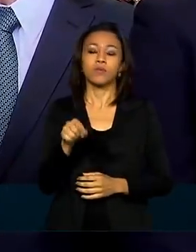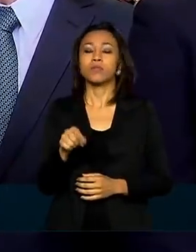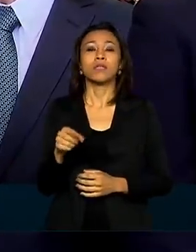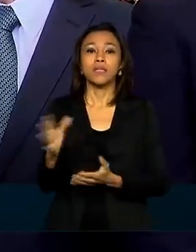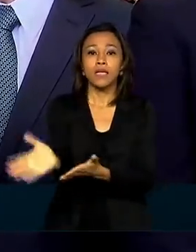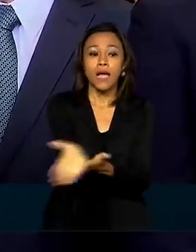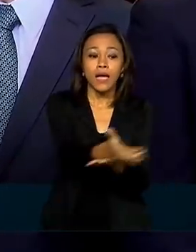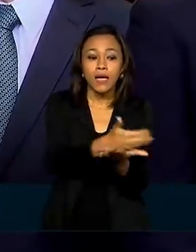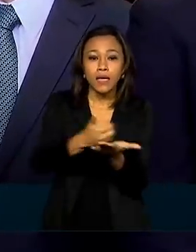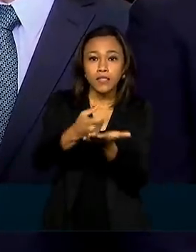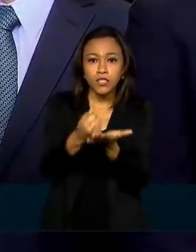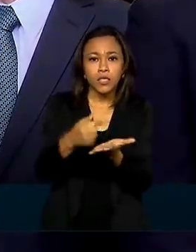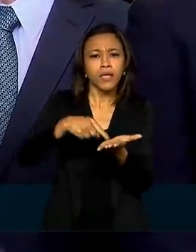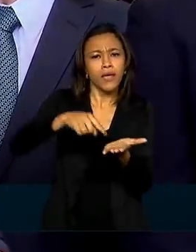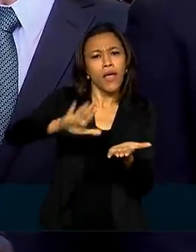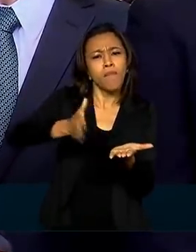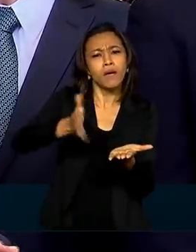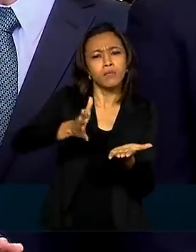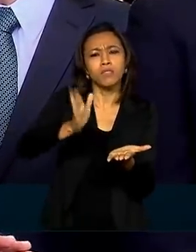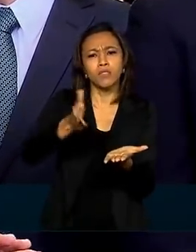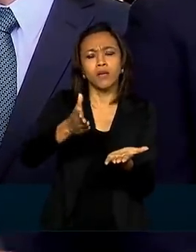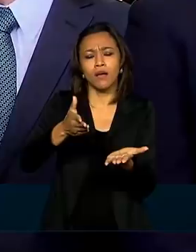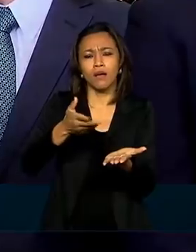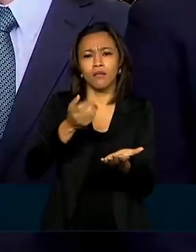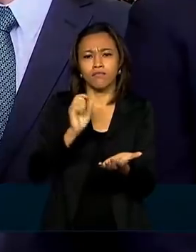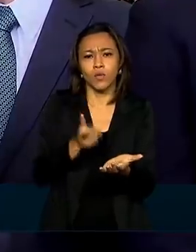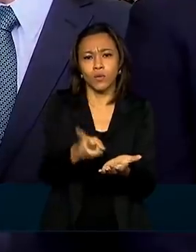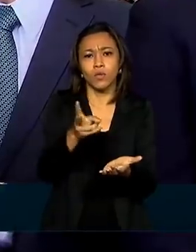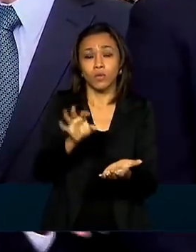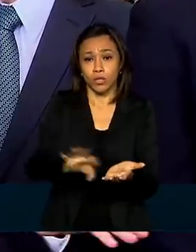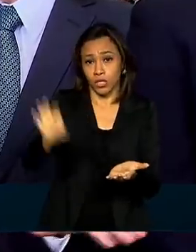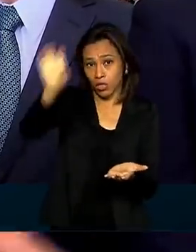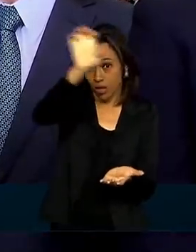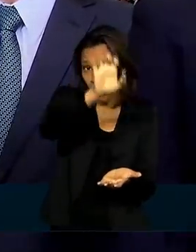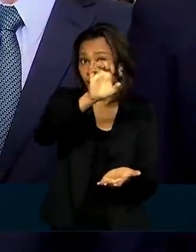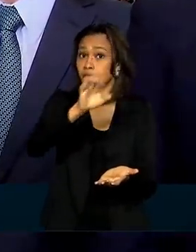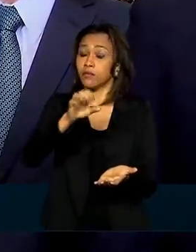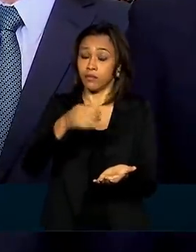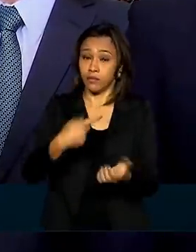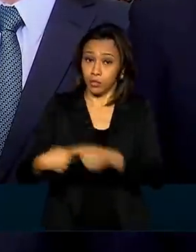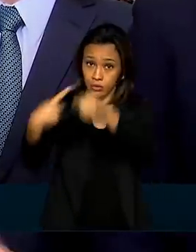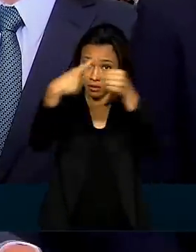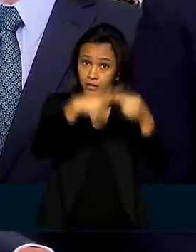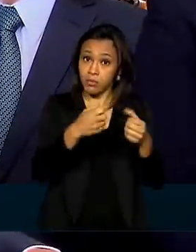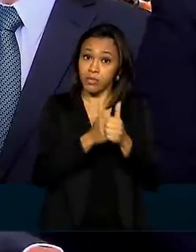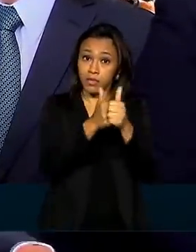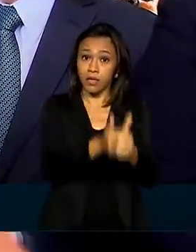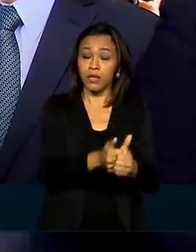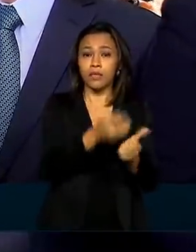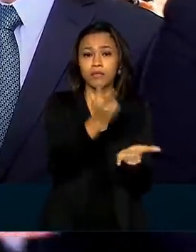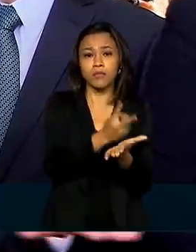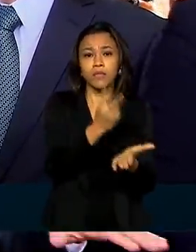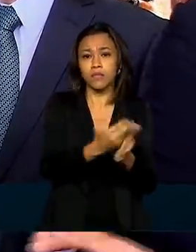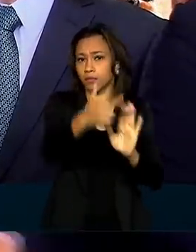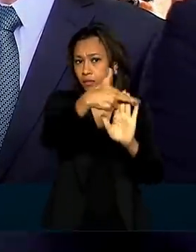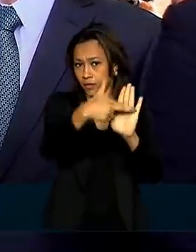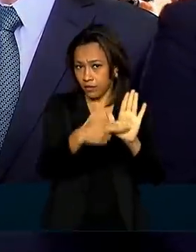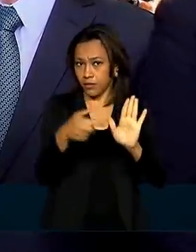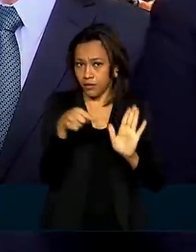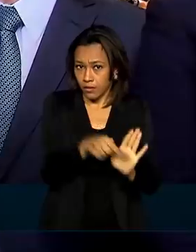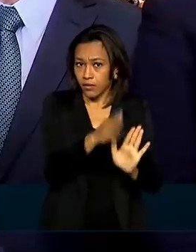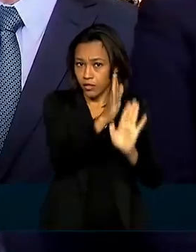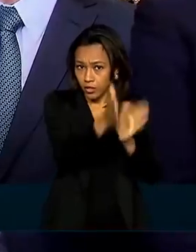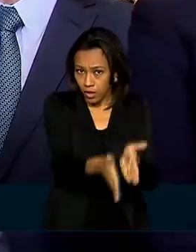líquidas, que é mais ou menos o que já fazem estados e municípios. Estabelece esse mesmo, no caso dos estados e municípios, esse mesmo piso.